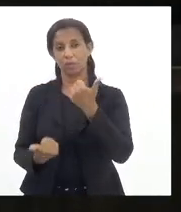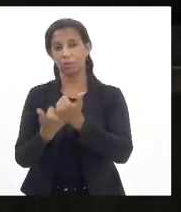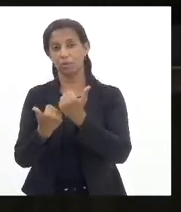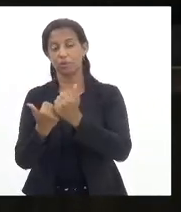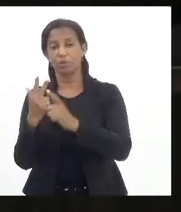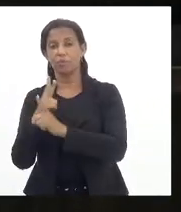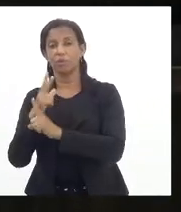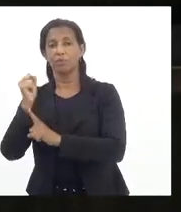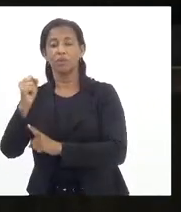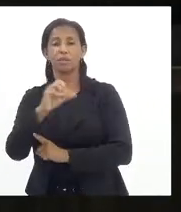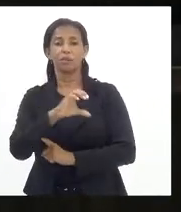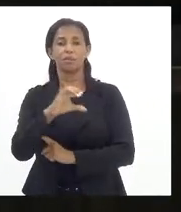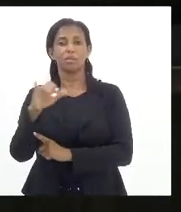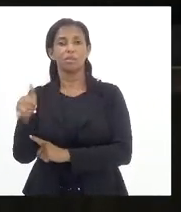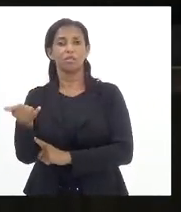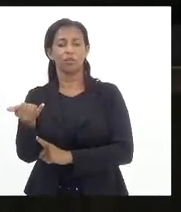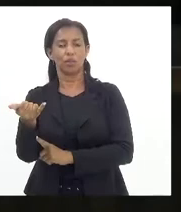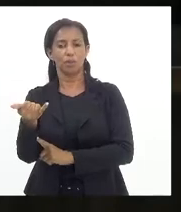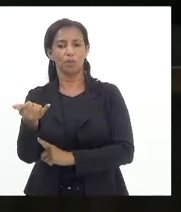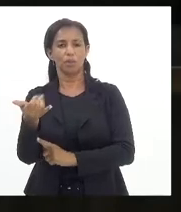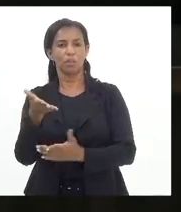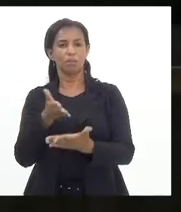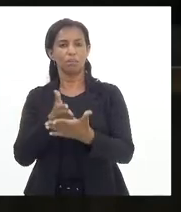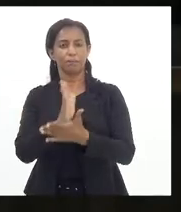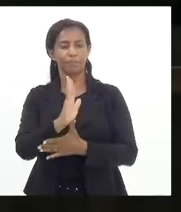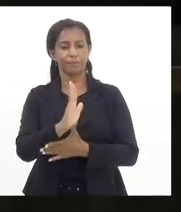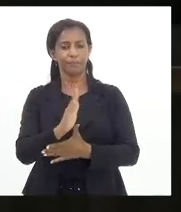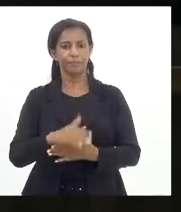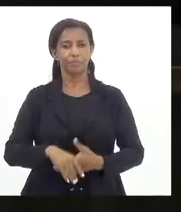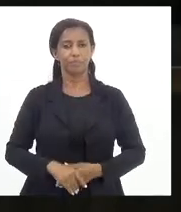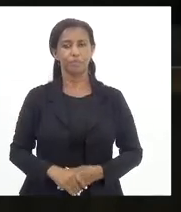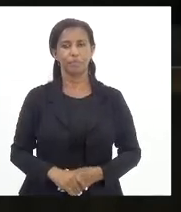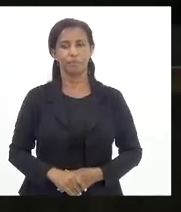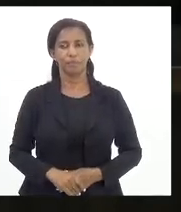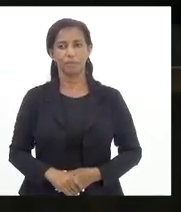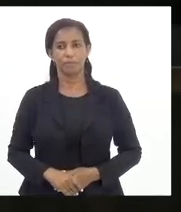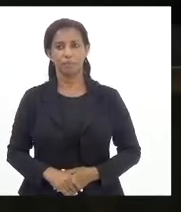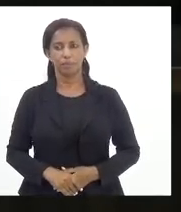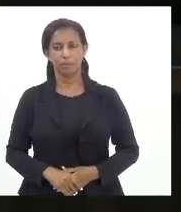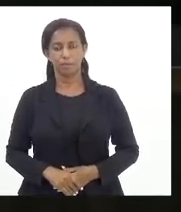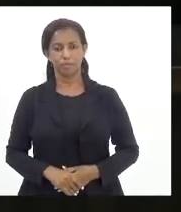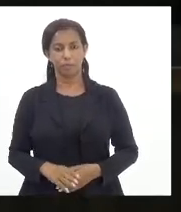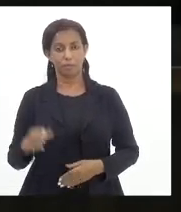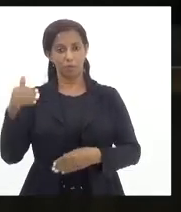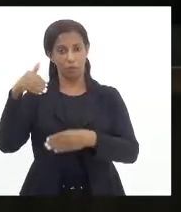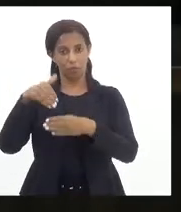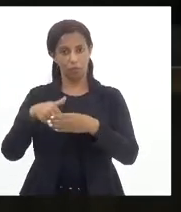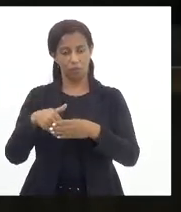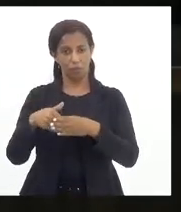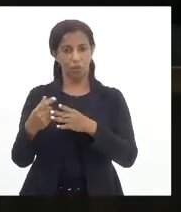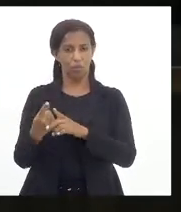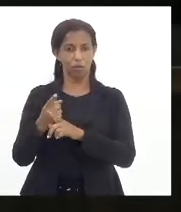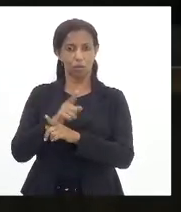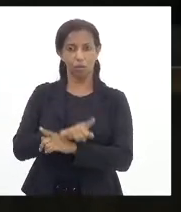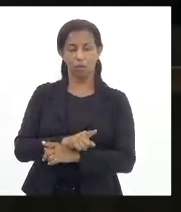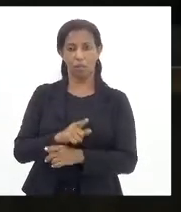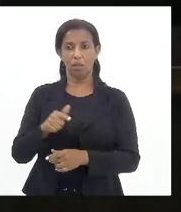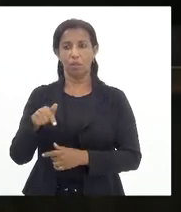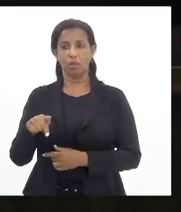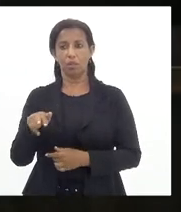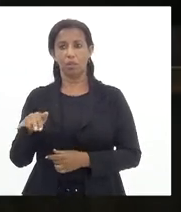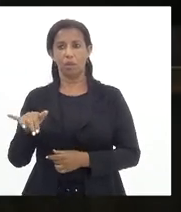vencedor da CCJ se os que aprovam nisso não estão aprovados voto contrário deputado Alexandre que não aploque